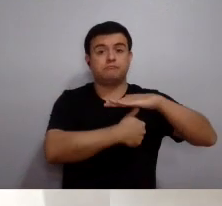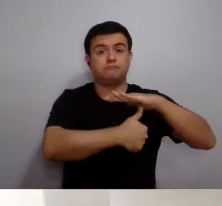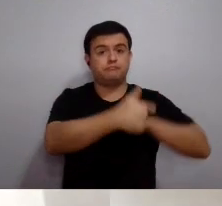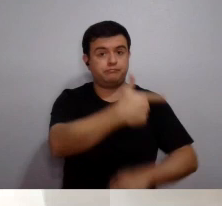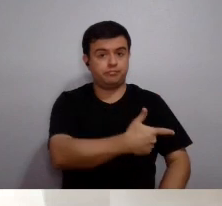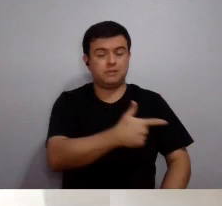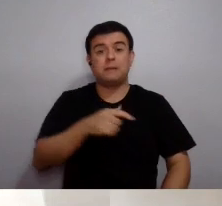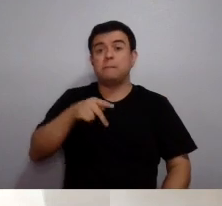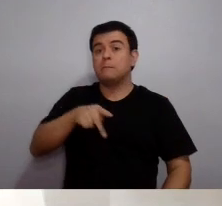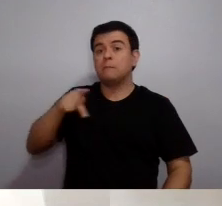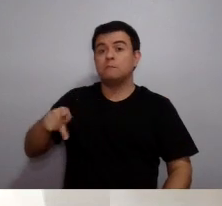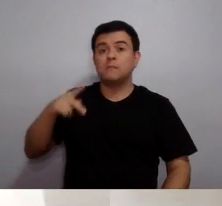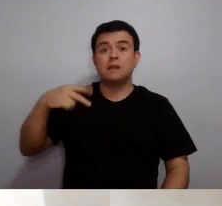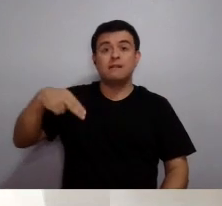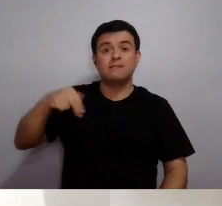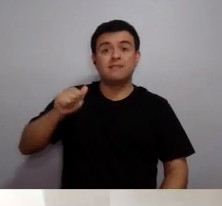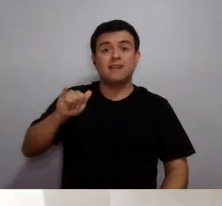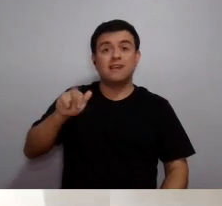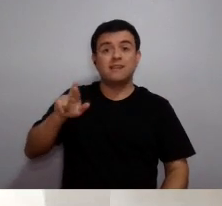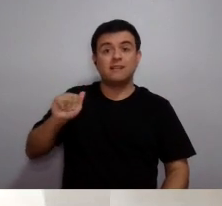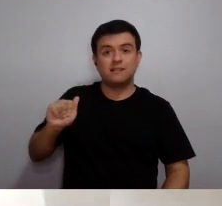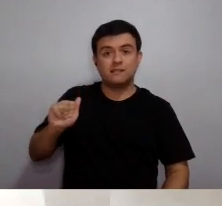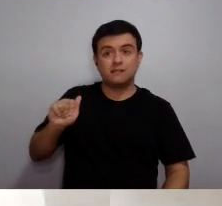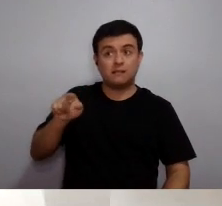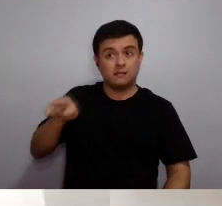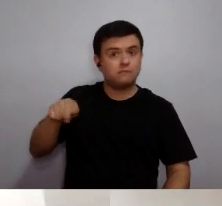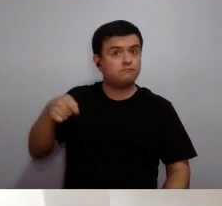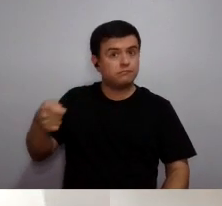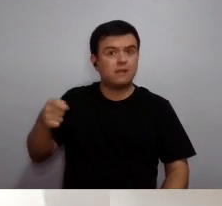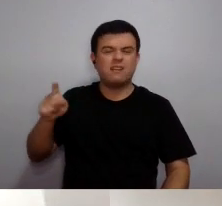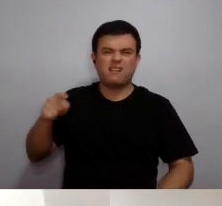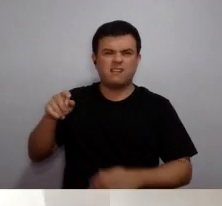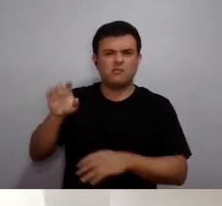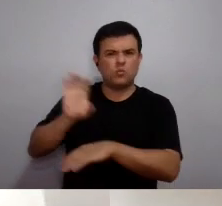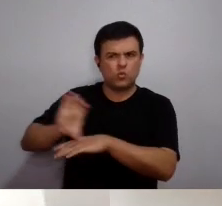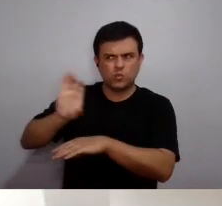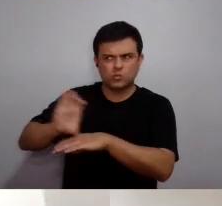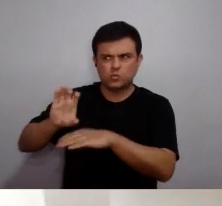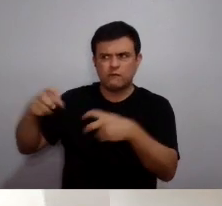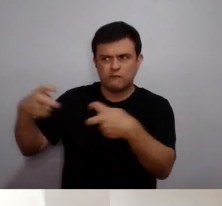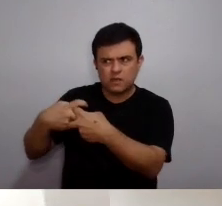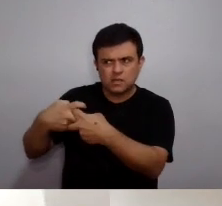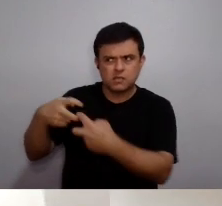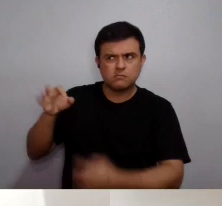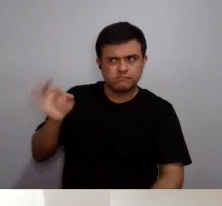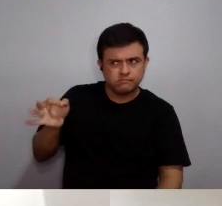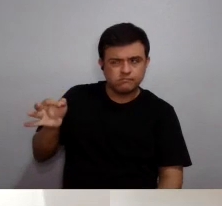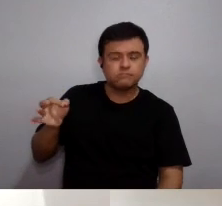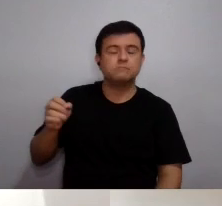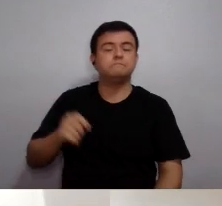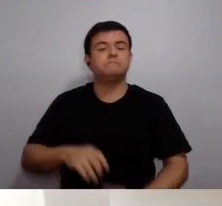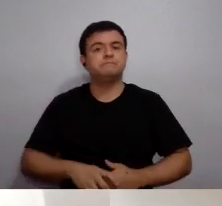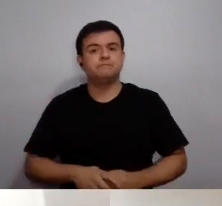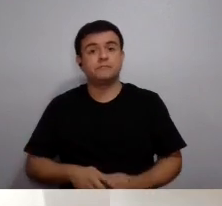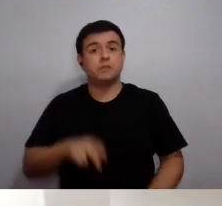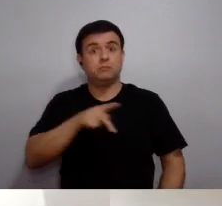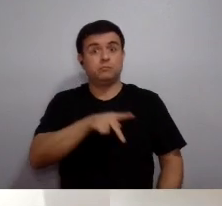Fraga Tutkian, vice-reitora, e a professora Naira Maria Balzaretti, da Física, né, professora?